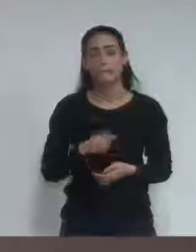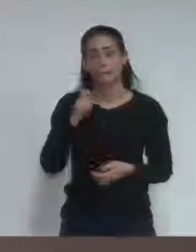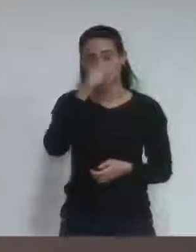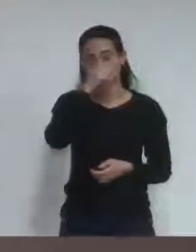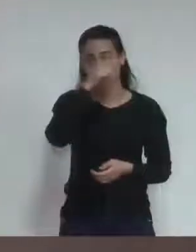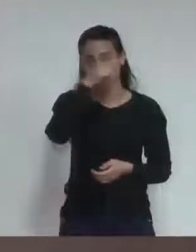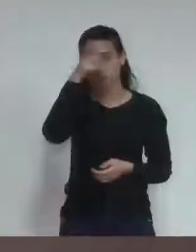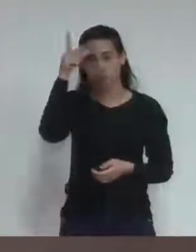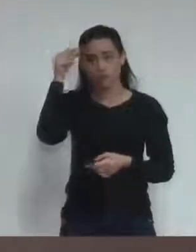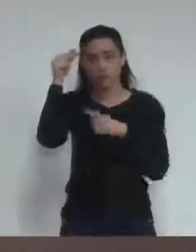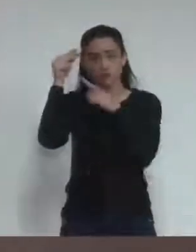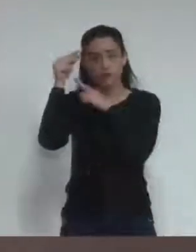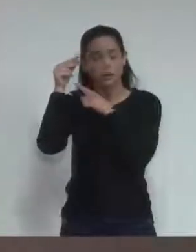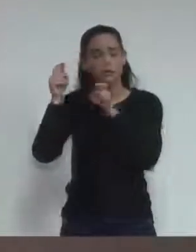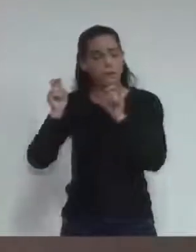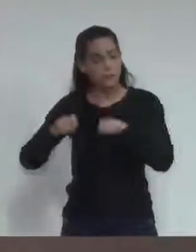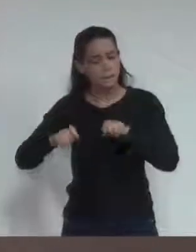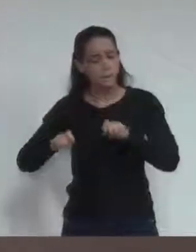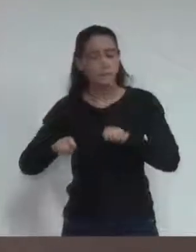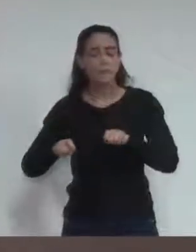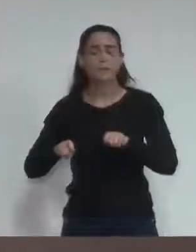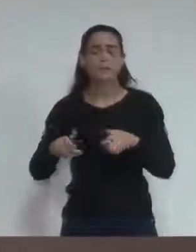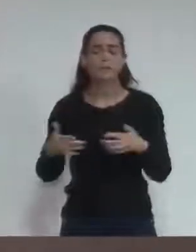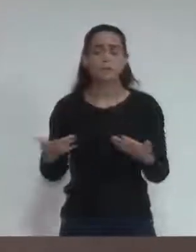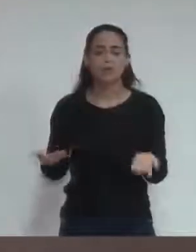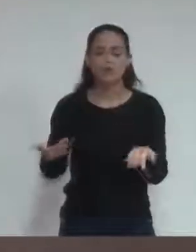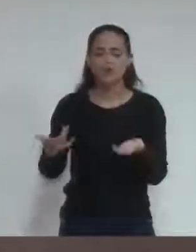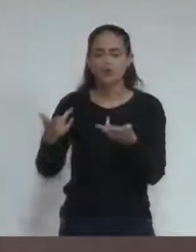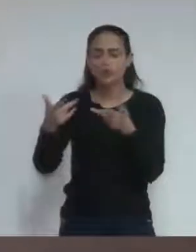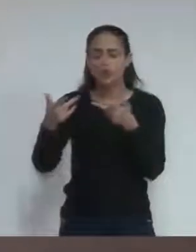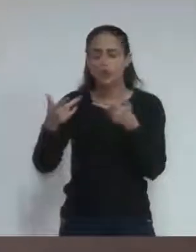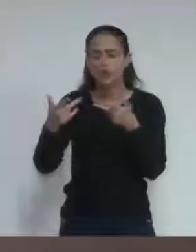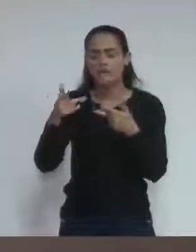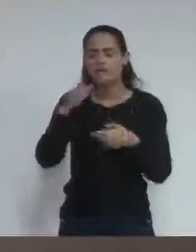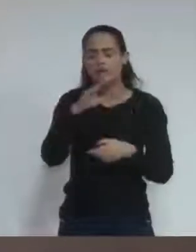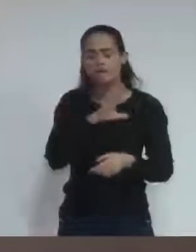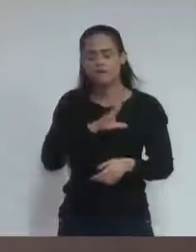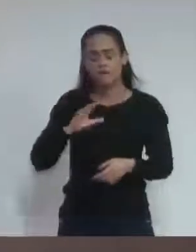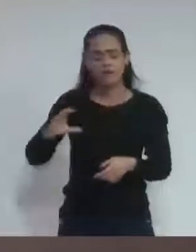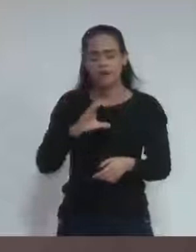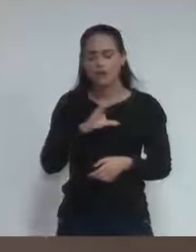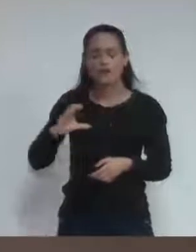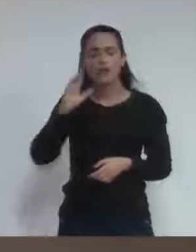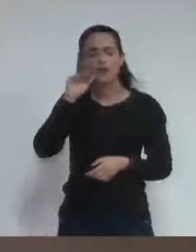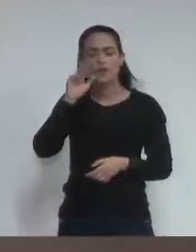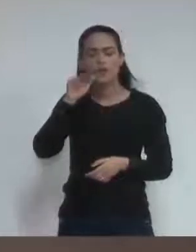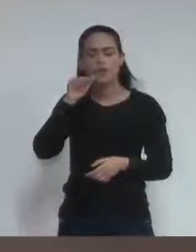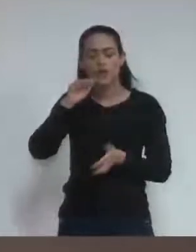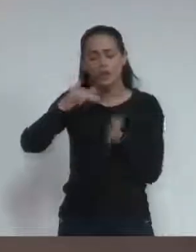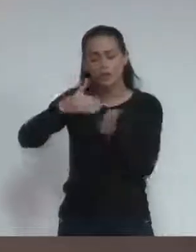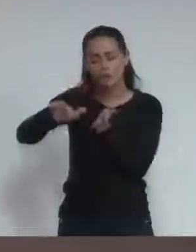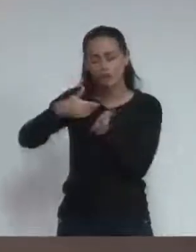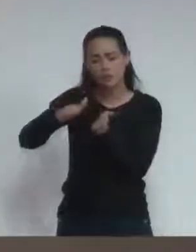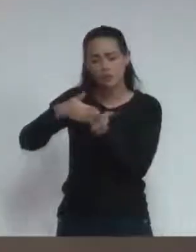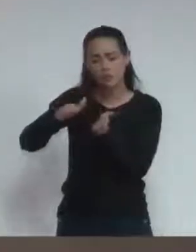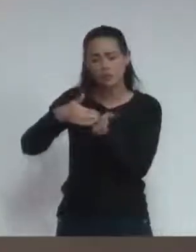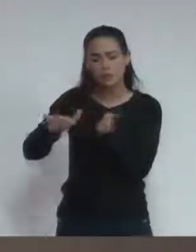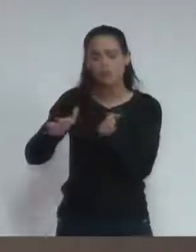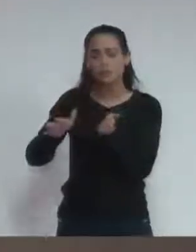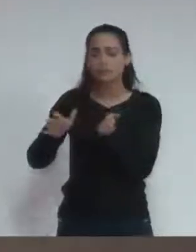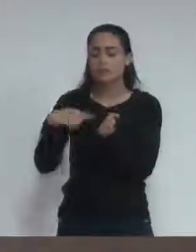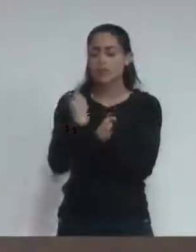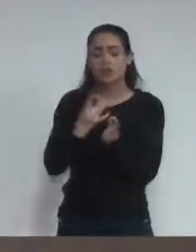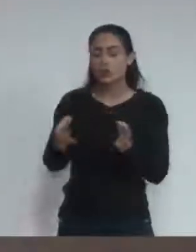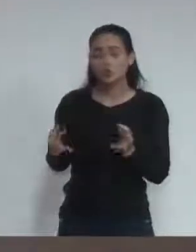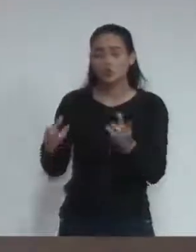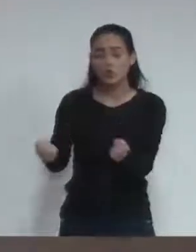pode fazer a qualquer momento. Não é que nós queremos cortar a cabeça do cargo em comissão. Não é isso. É que as contas do